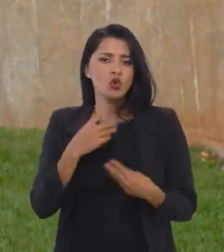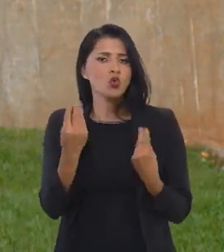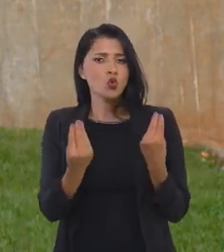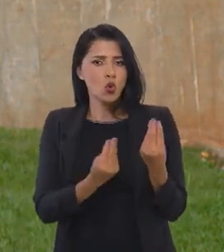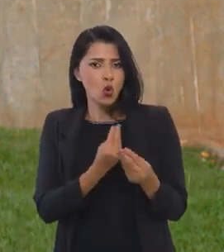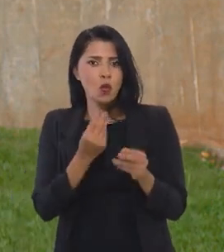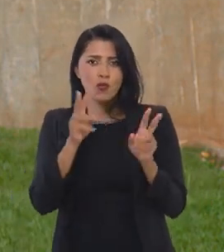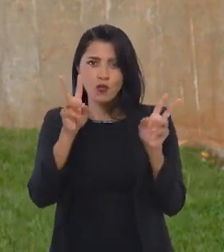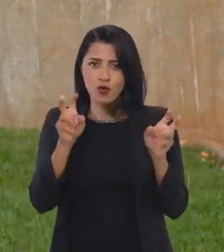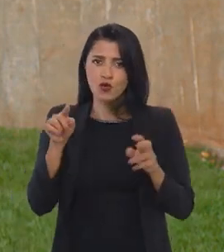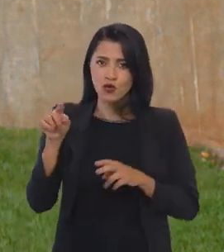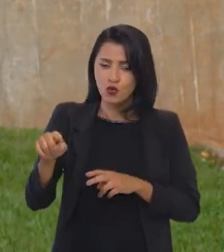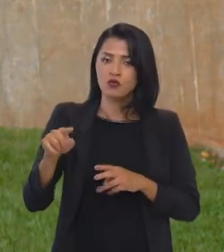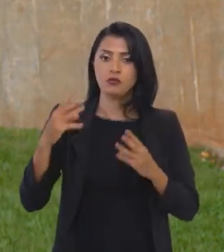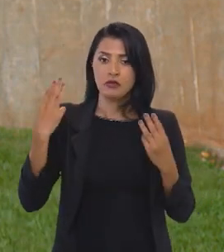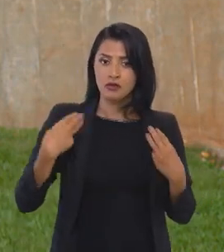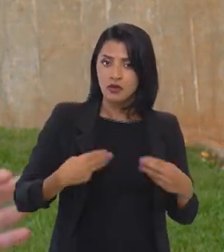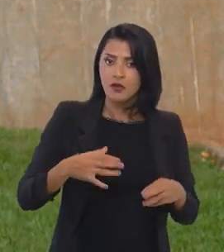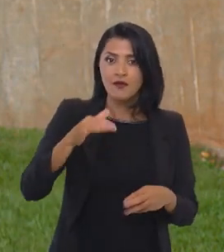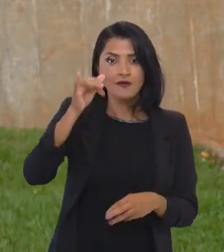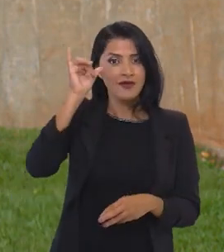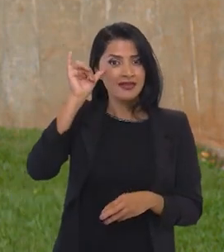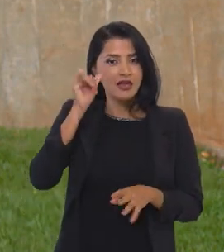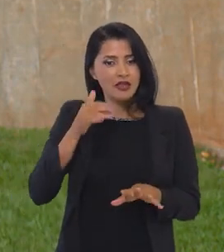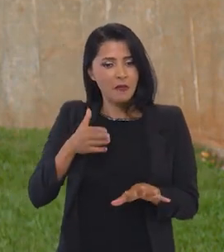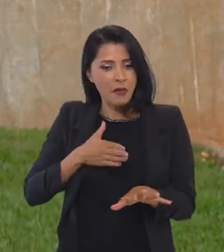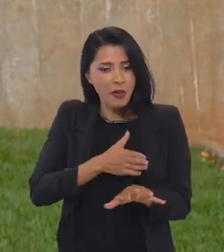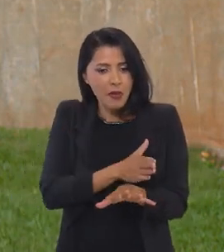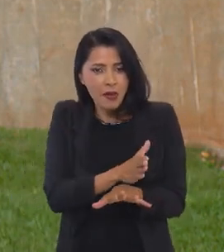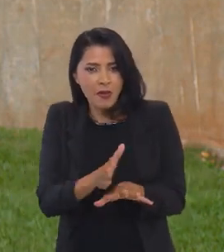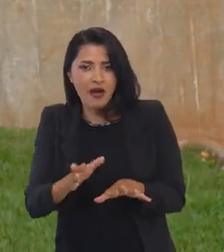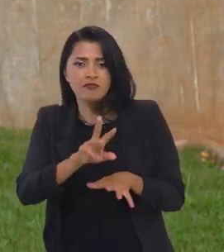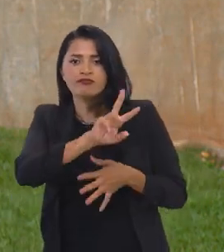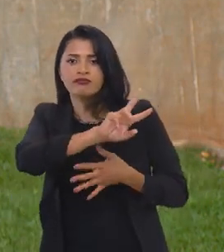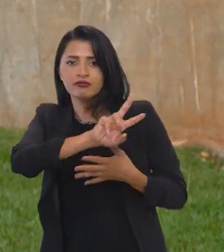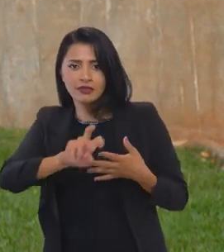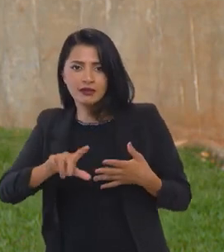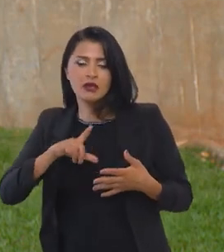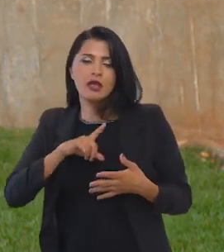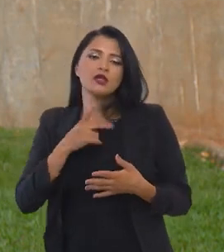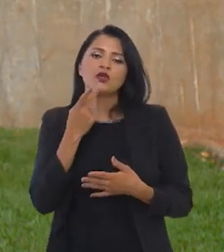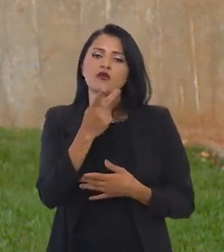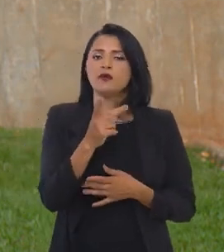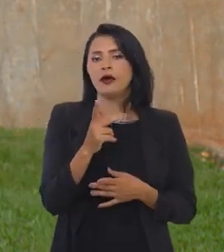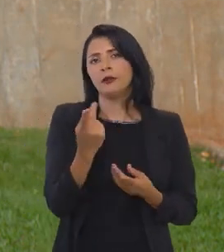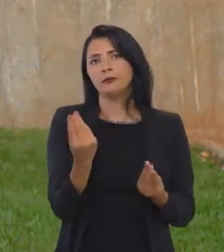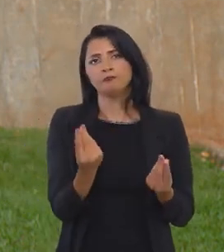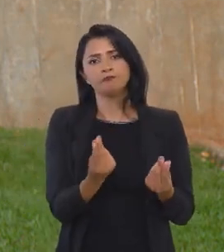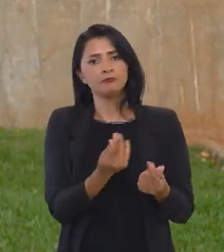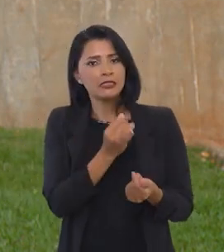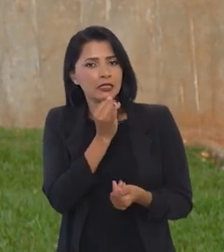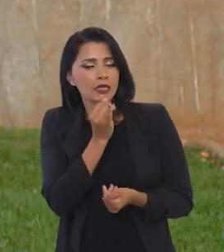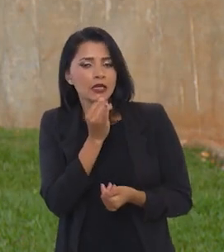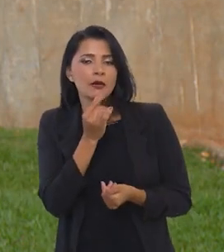Como são assuntos e o Ministério da Fazenda é um ministério muito transversal, então nós falamos desde